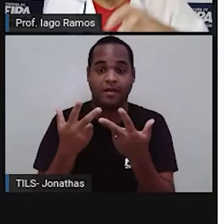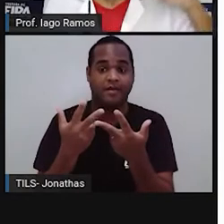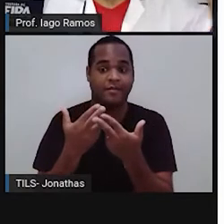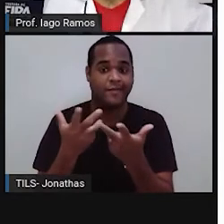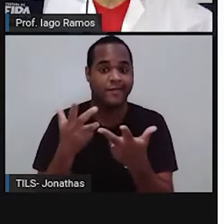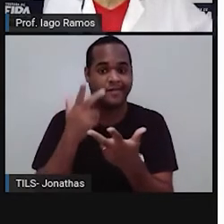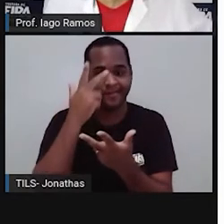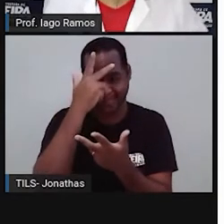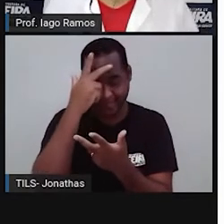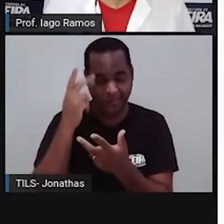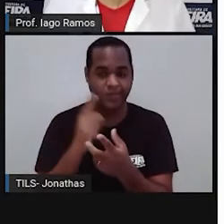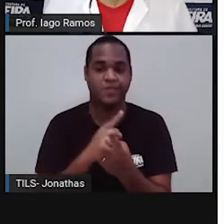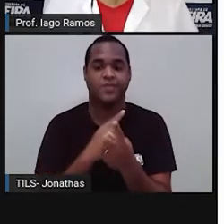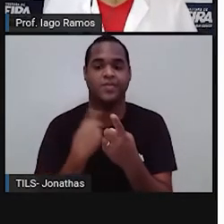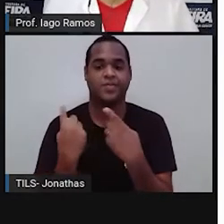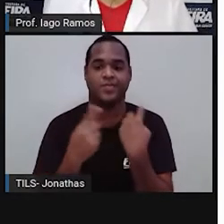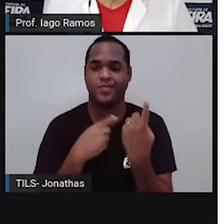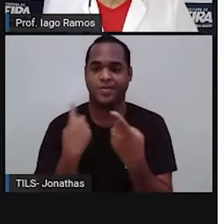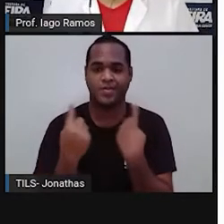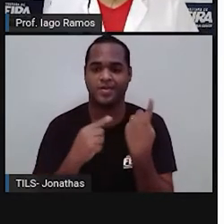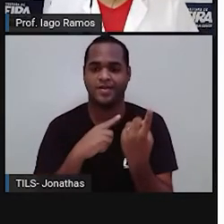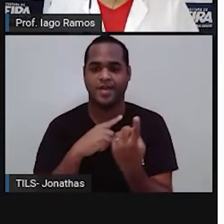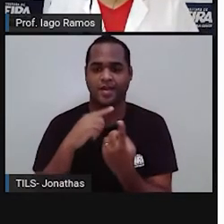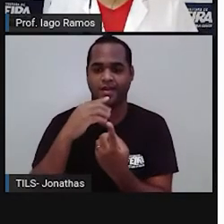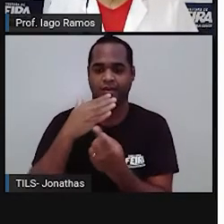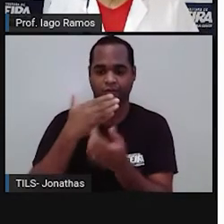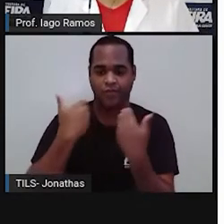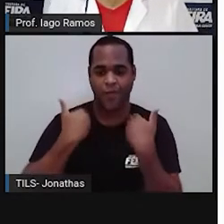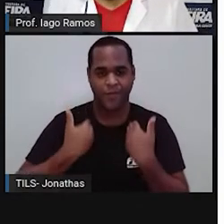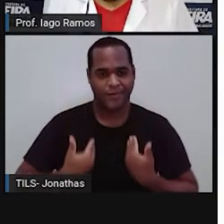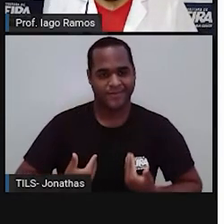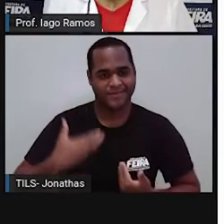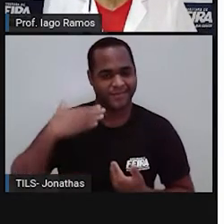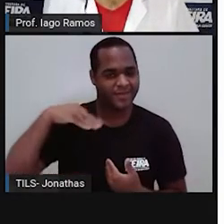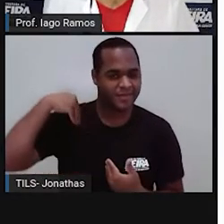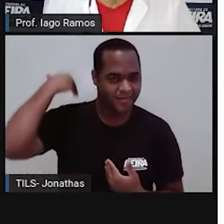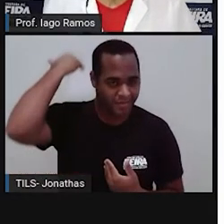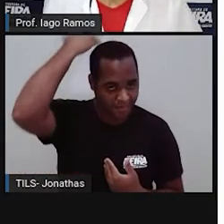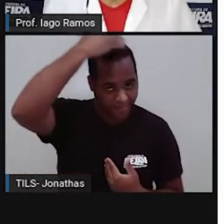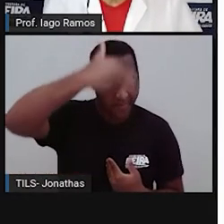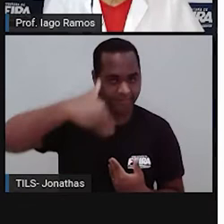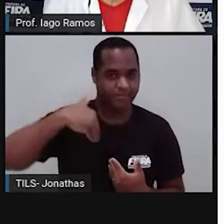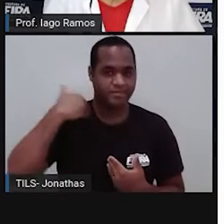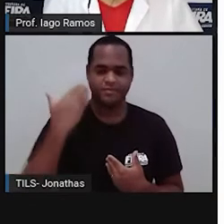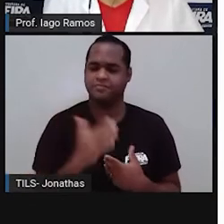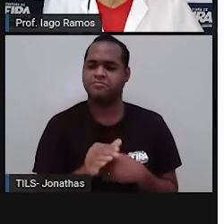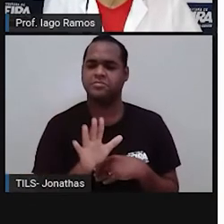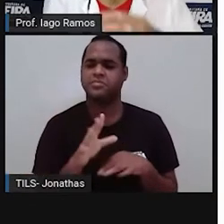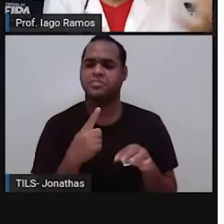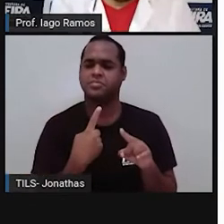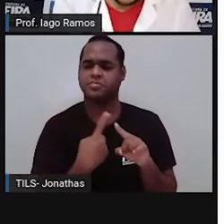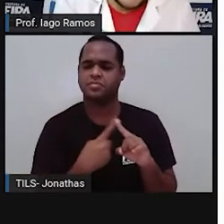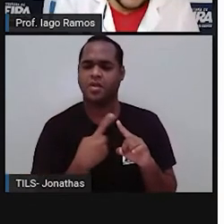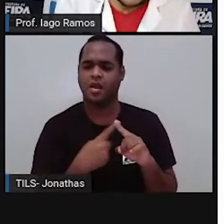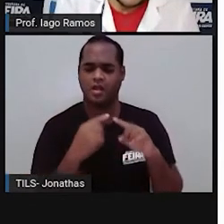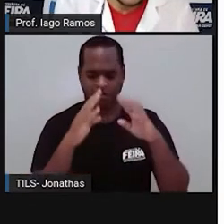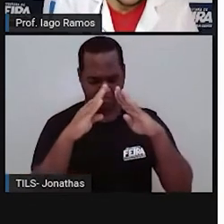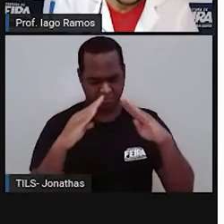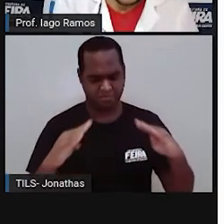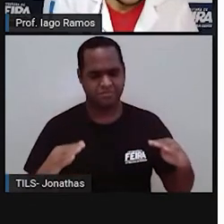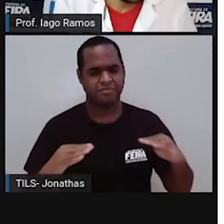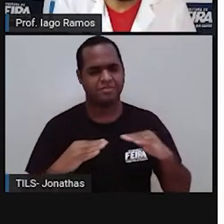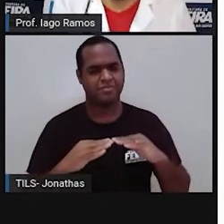e seus corpos ficavam ali mumificados nas pirâmides, tá bom? Bom, mas por que pirâmide?